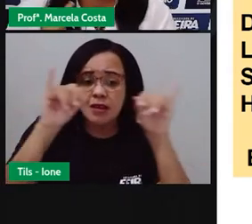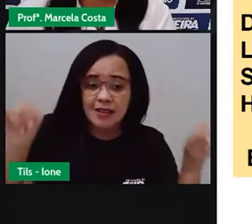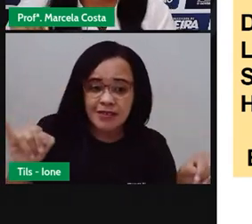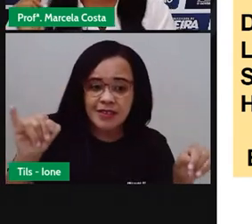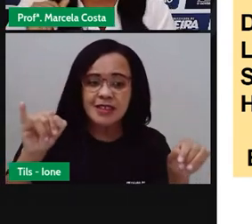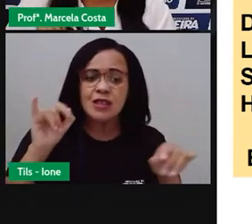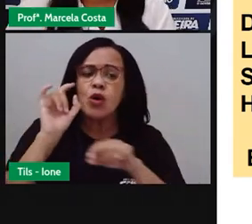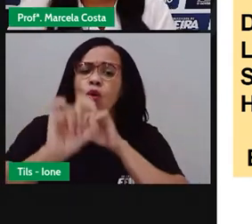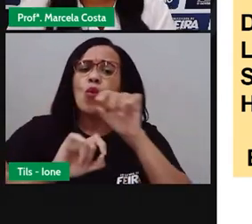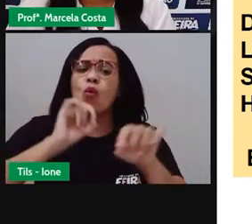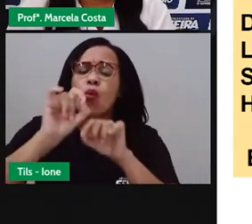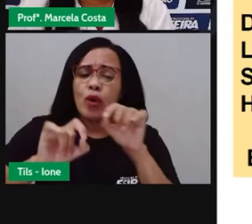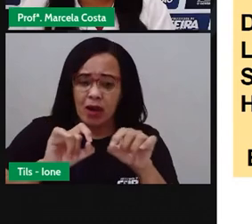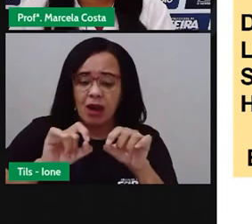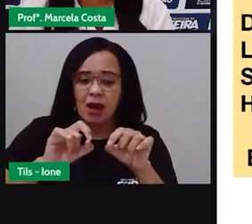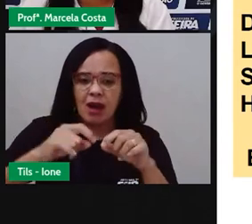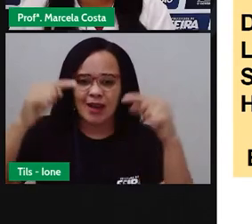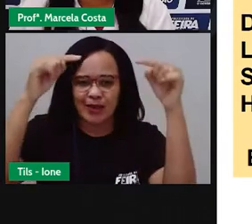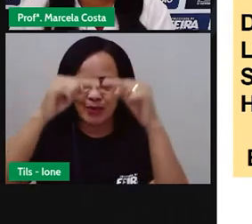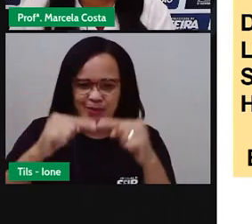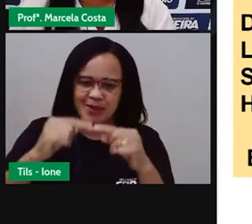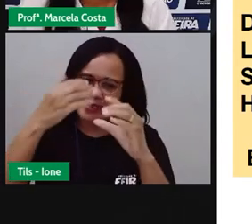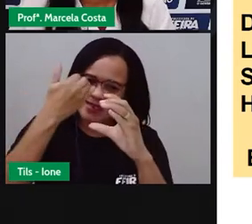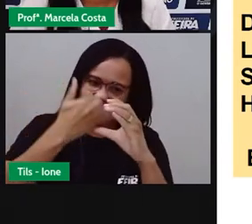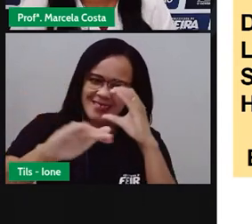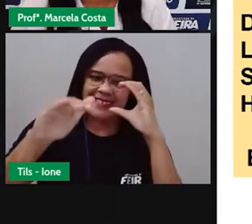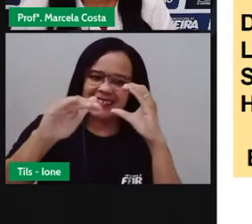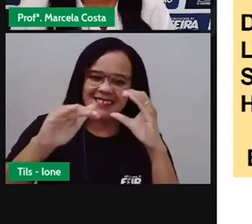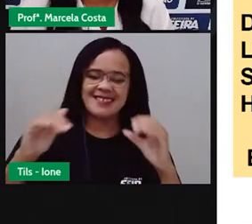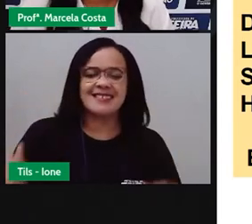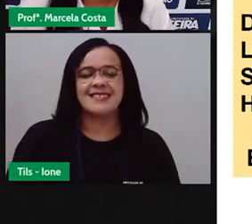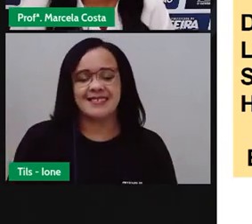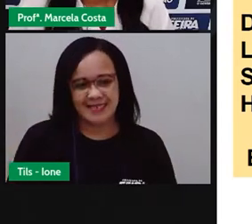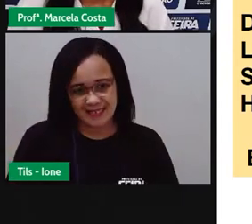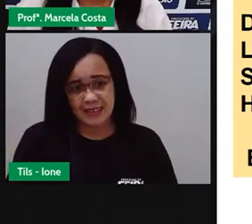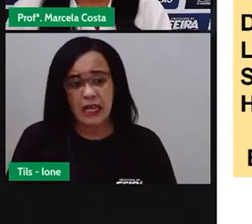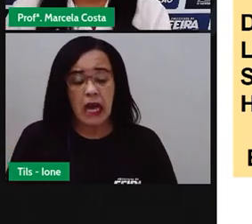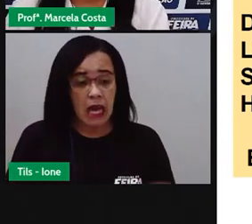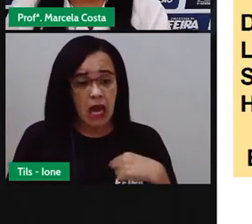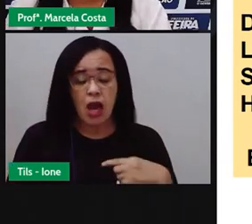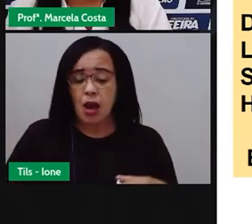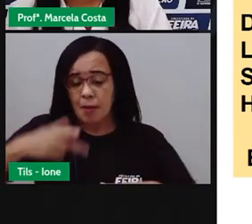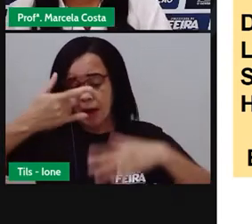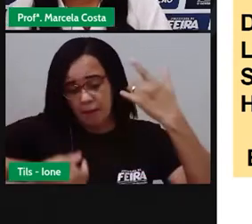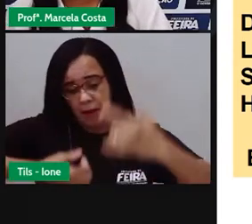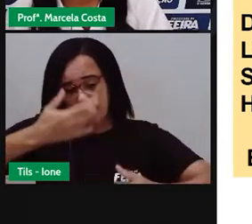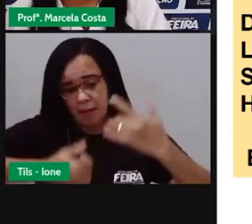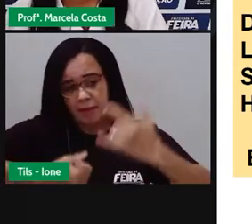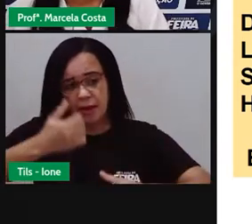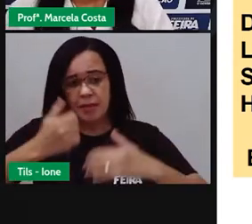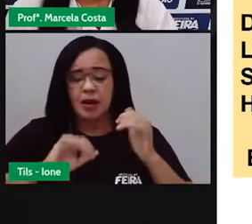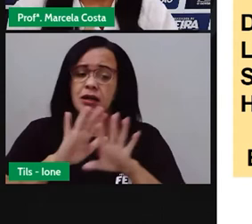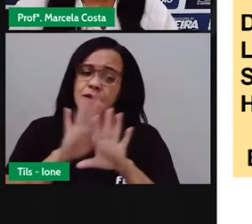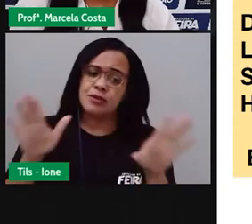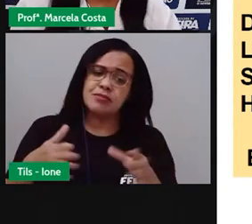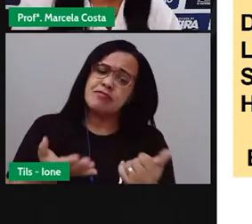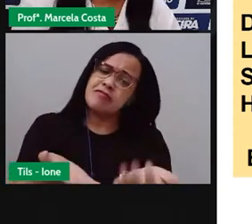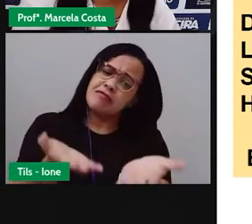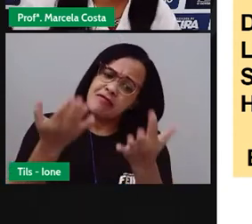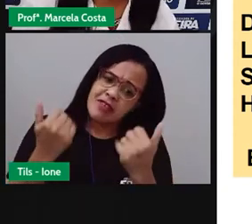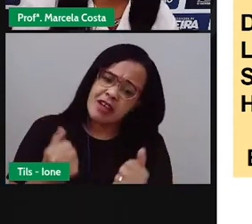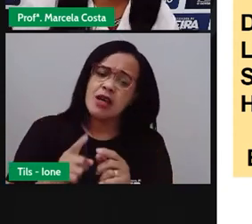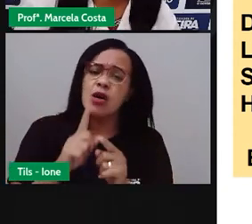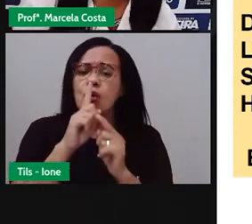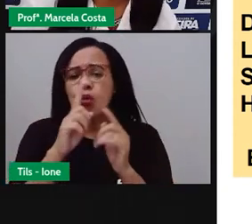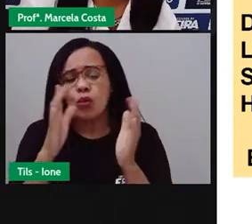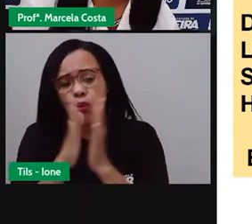Então aí é a mensagem. Eu poderia dizer, venha para o meu aniversário, venha para